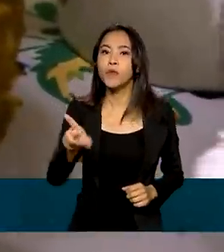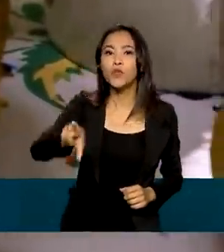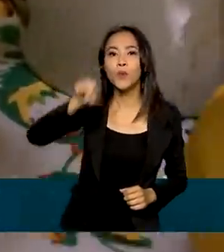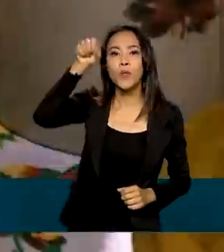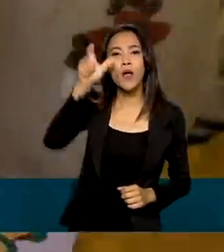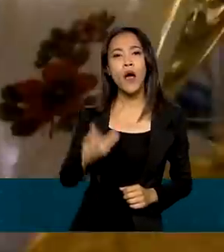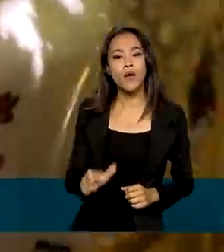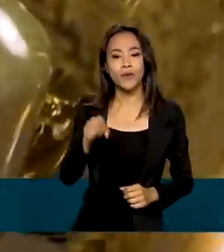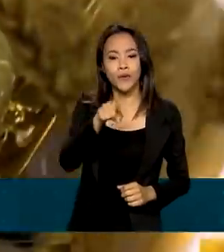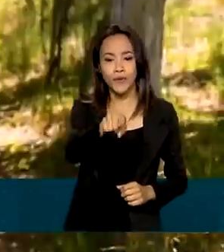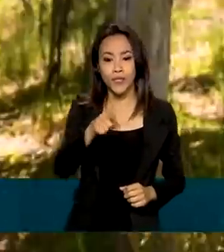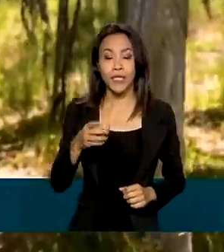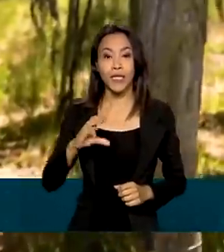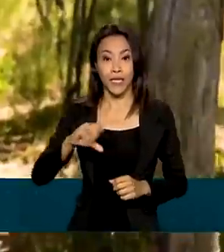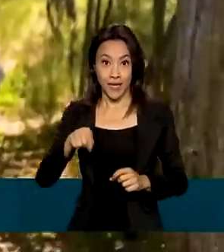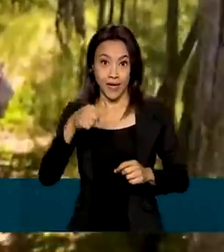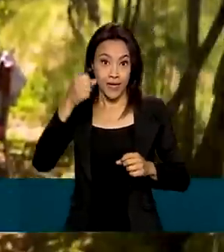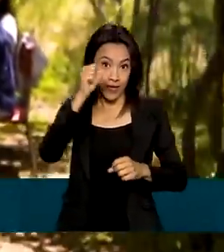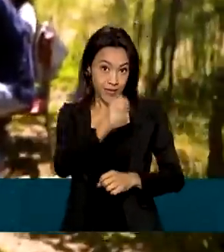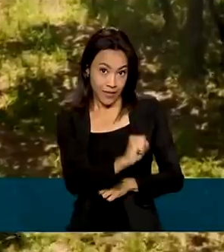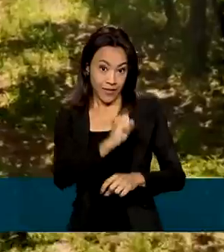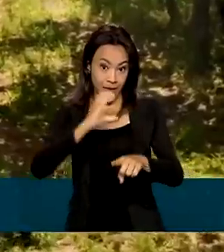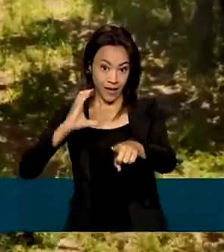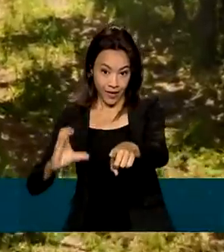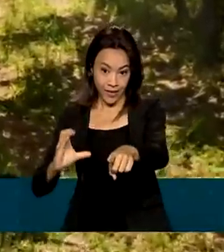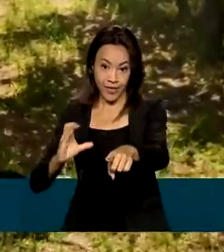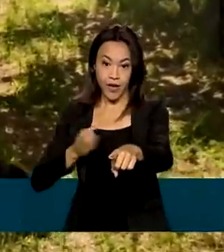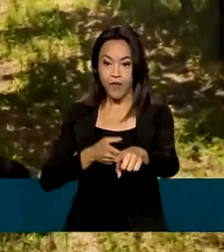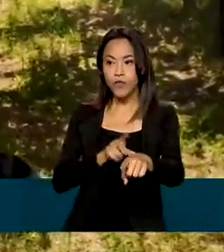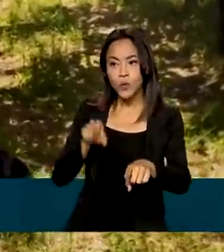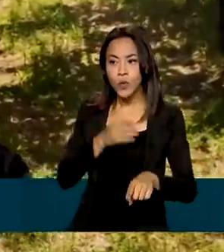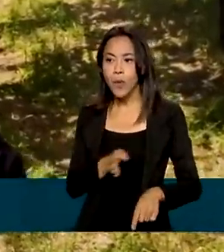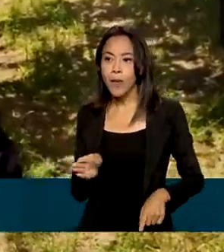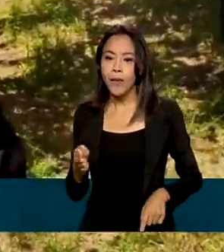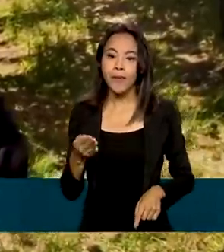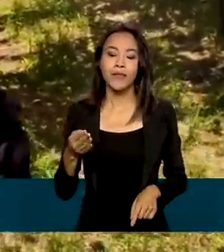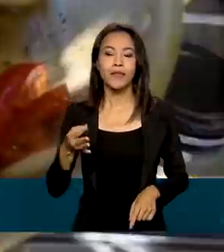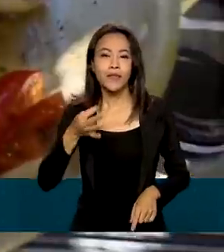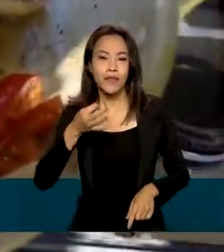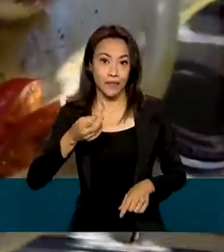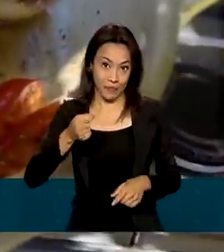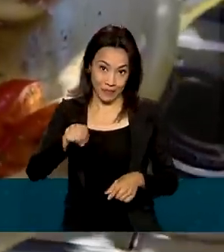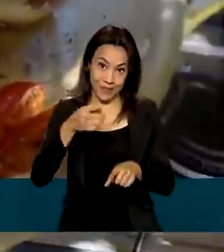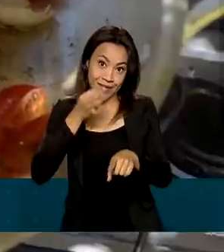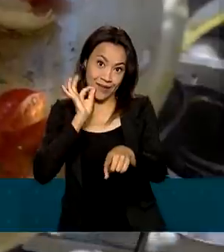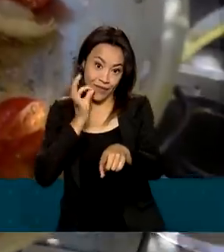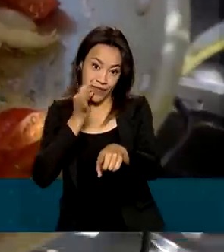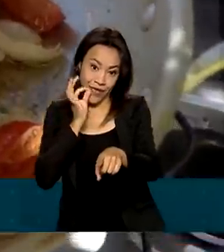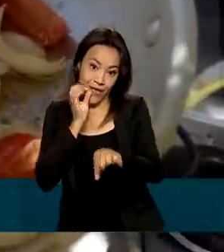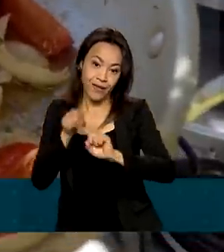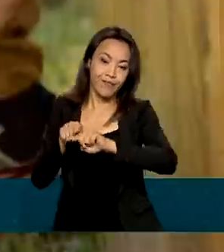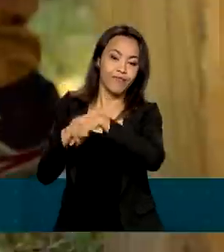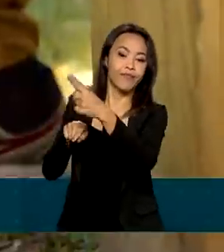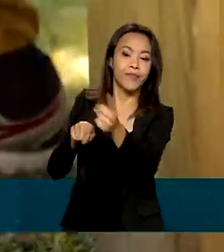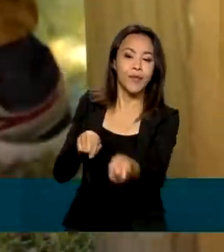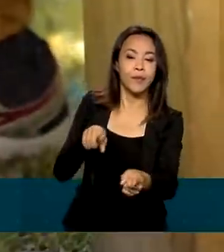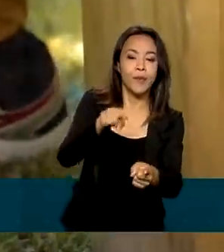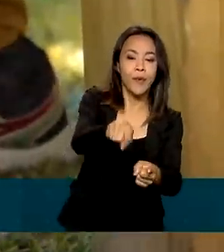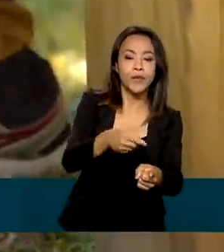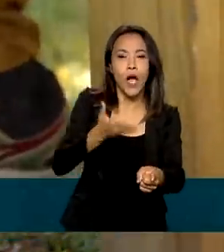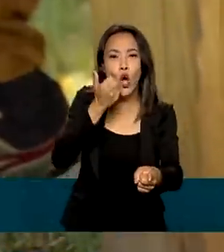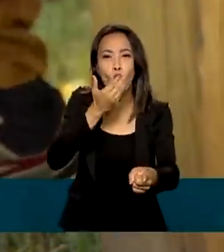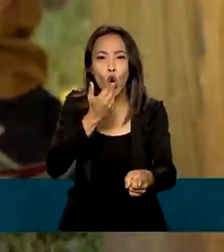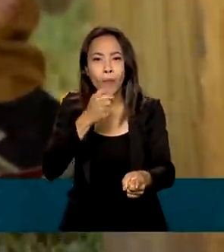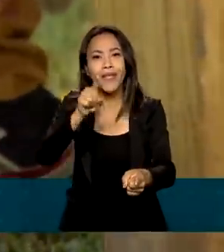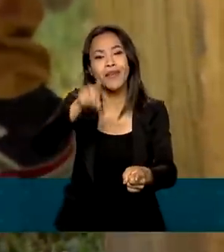foi o Caminhos do Campo, em Santa Catarina, com o tradicional café colonial e a comida que mescla um pouco da cultura dos